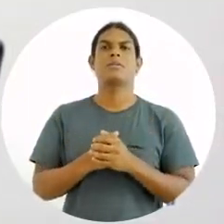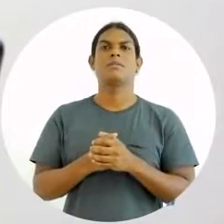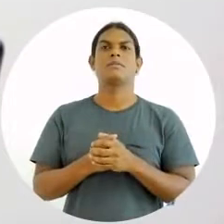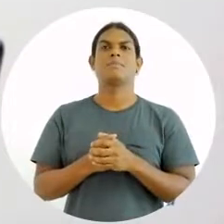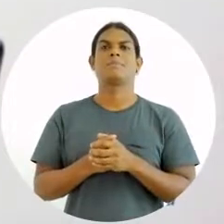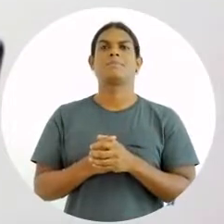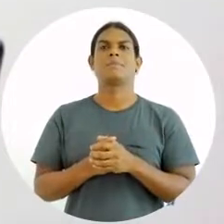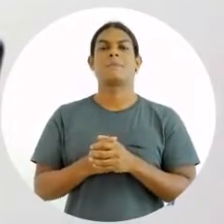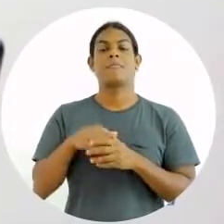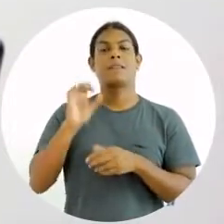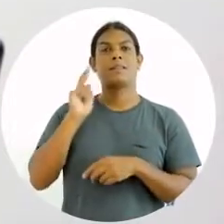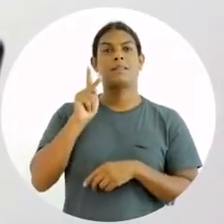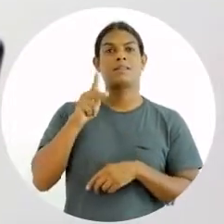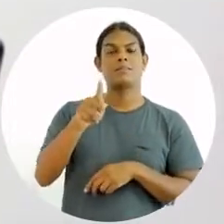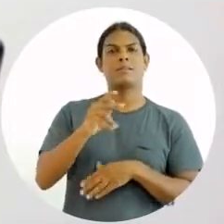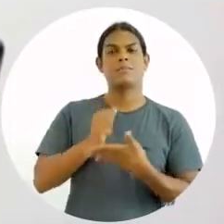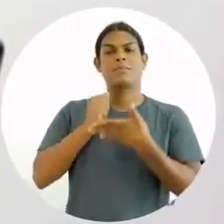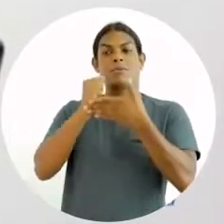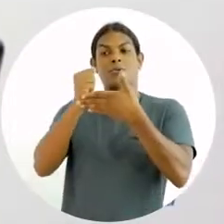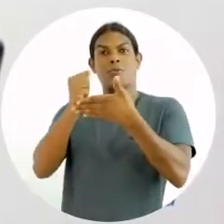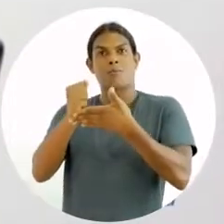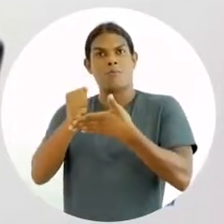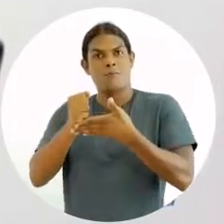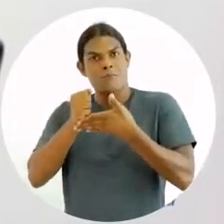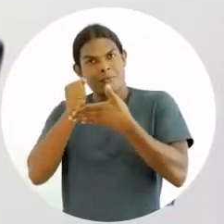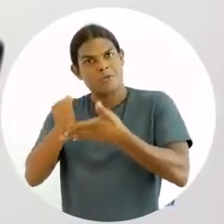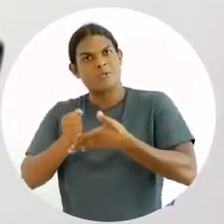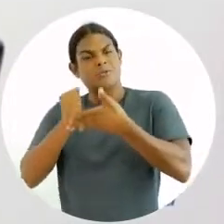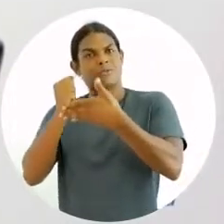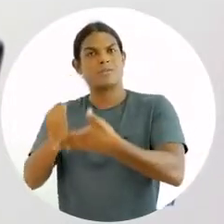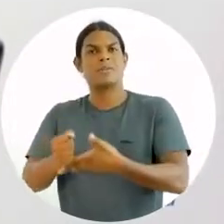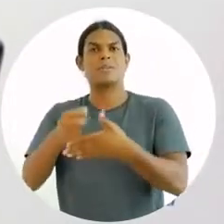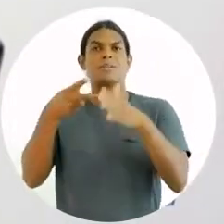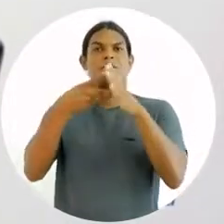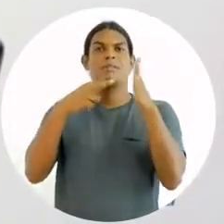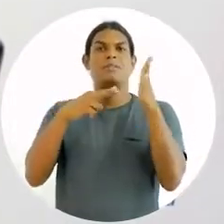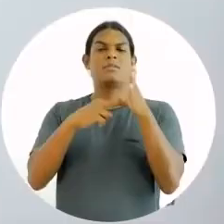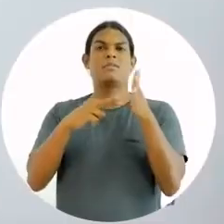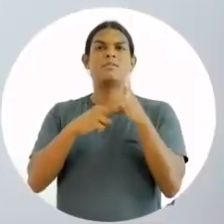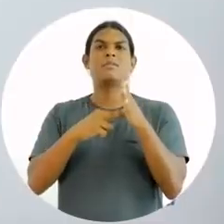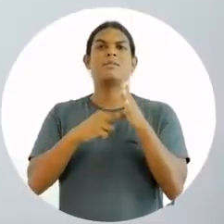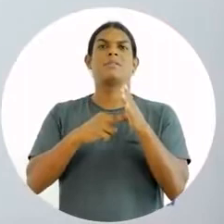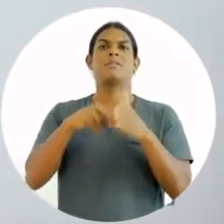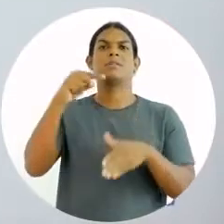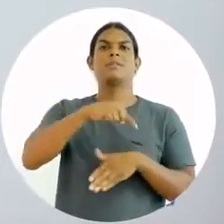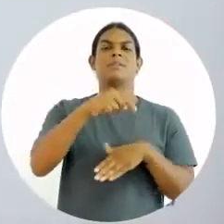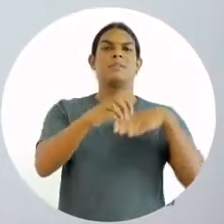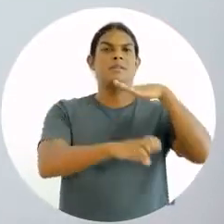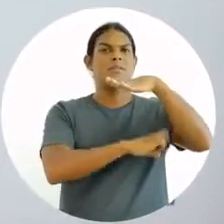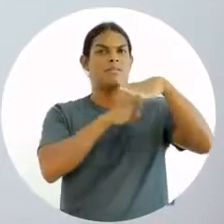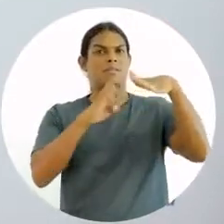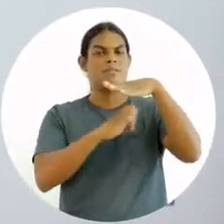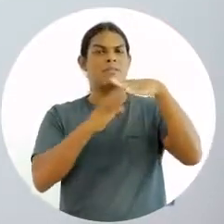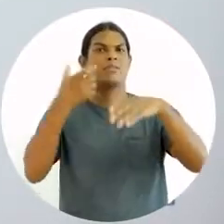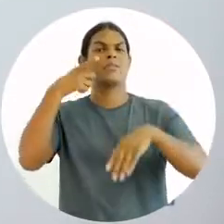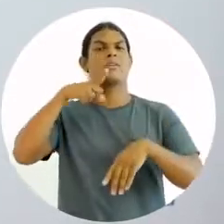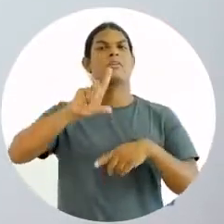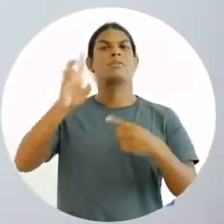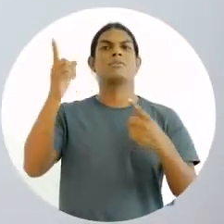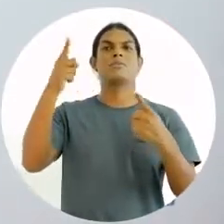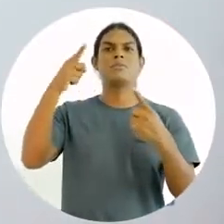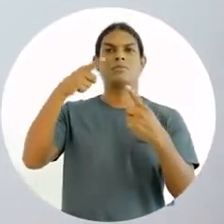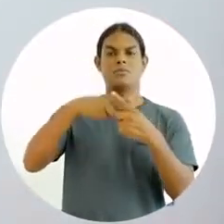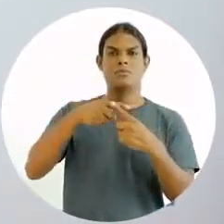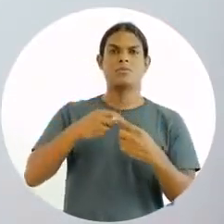essencialmente motivados, significa dizer que a minha organização vai encontrar os seus resultados.